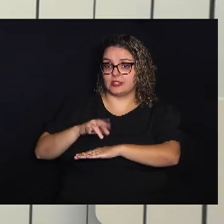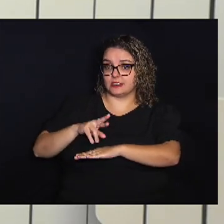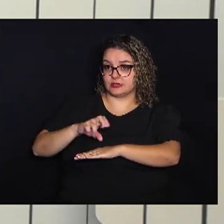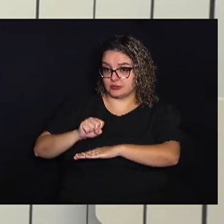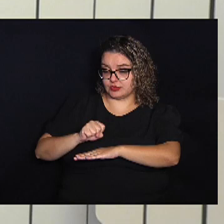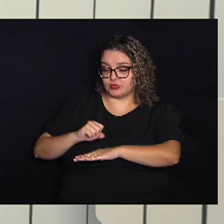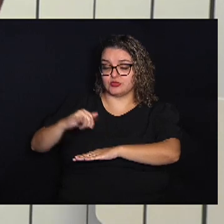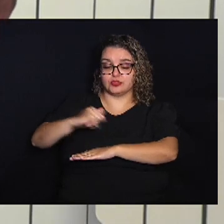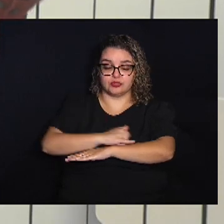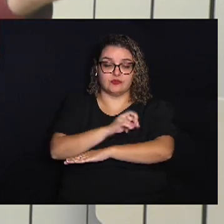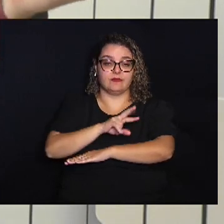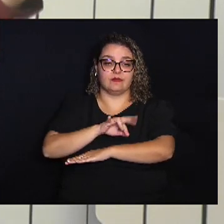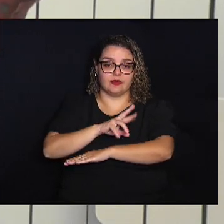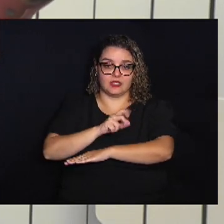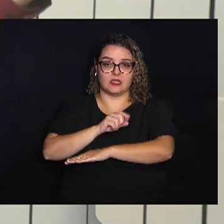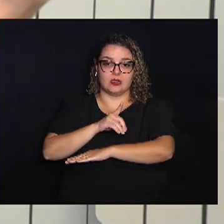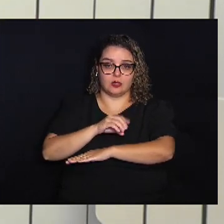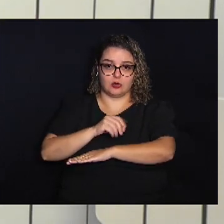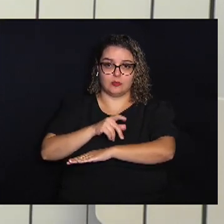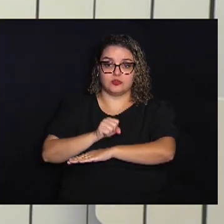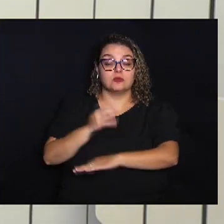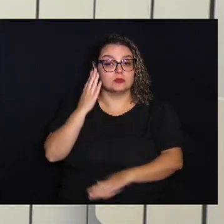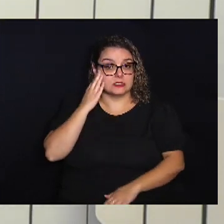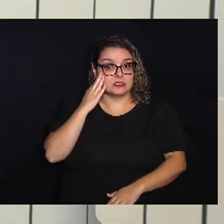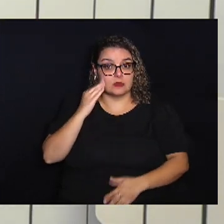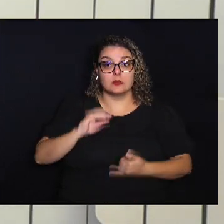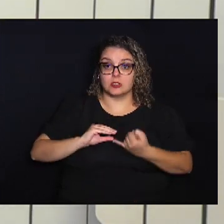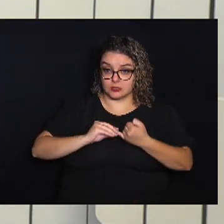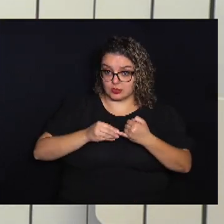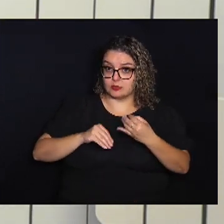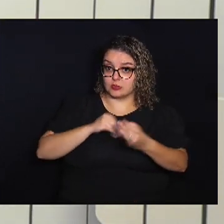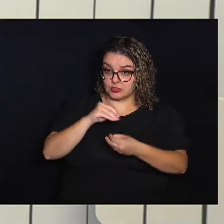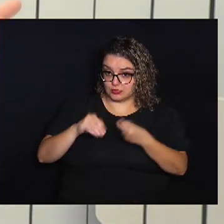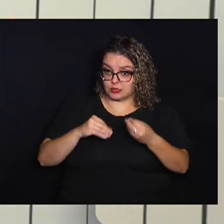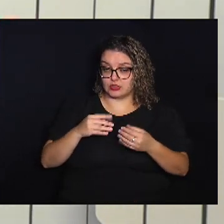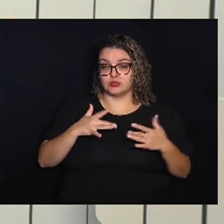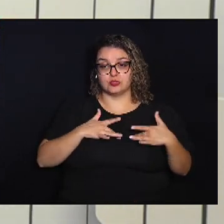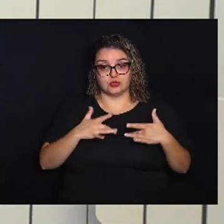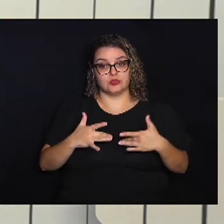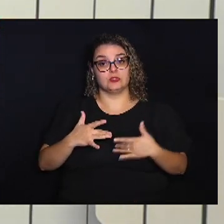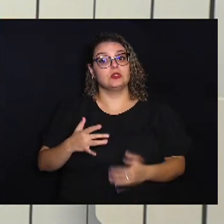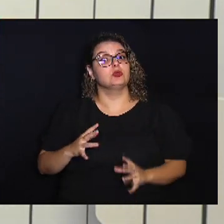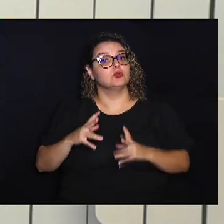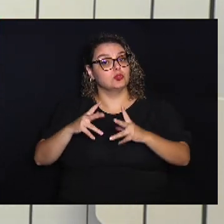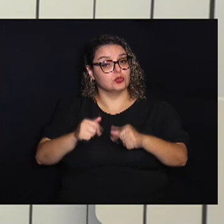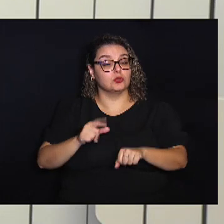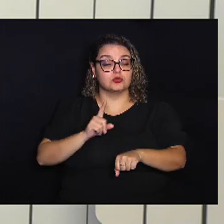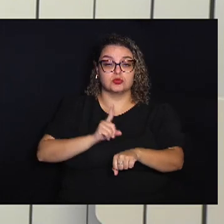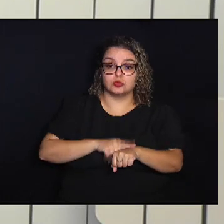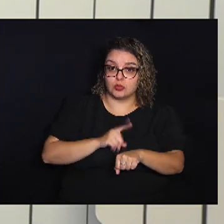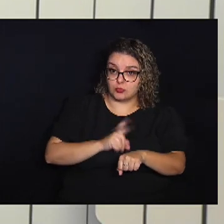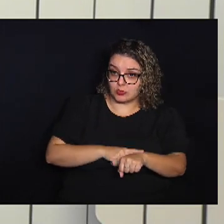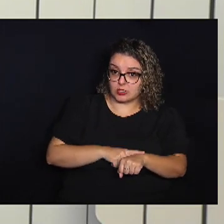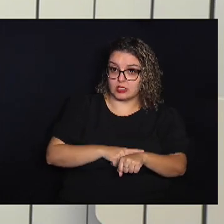Para saber mais sobre o evento da Feijoada Solidária Das doações, horários de funcionamento da entidade